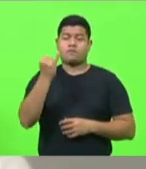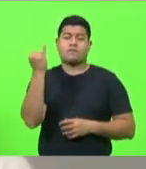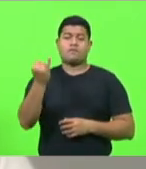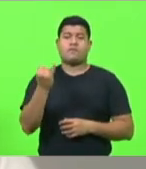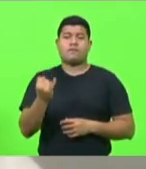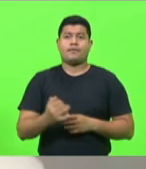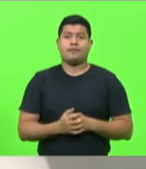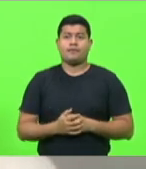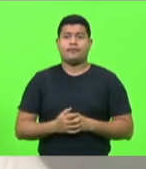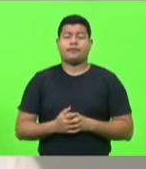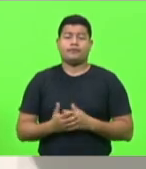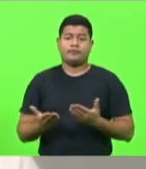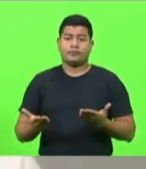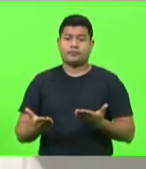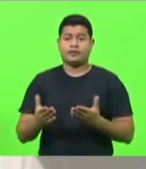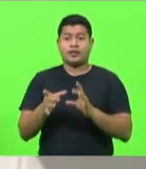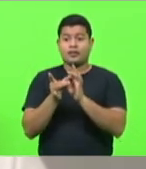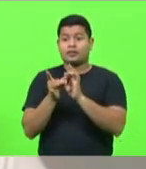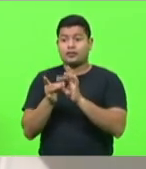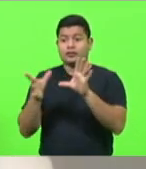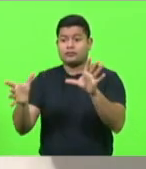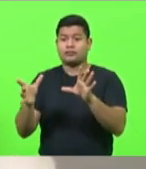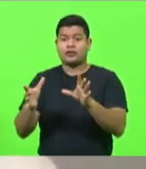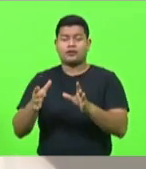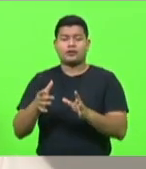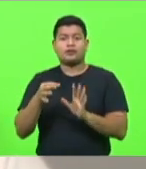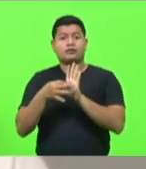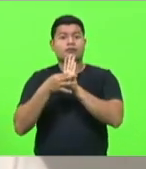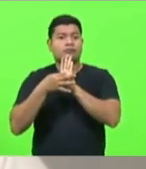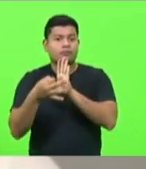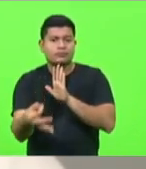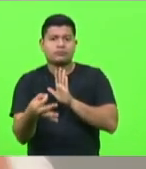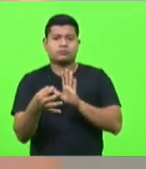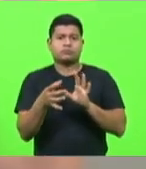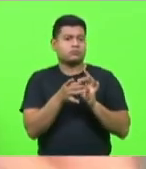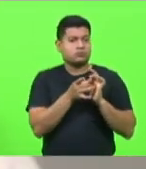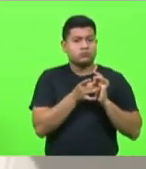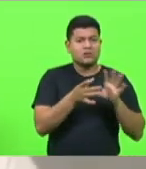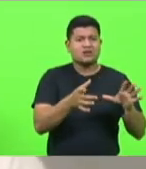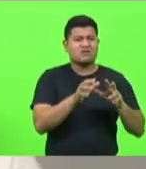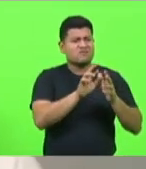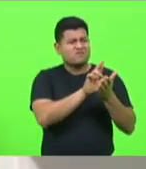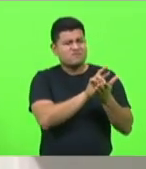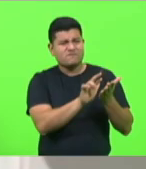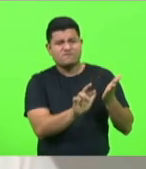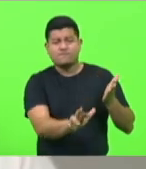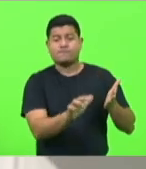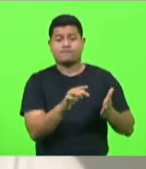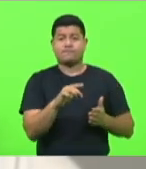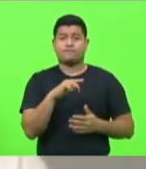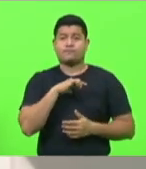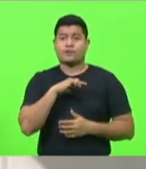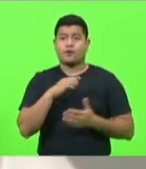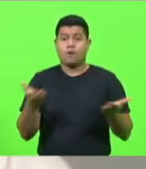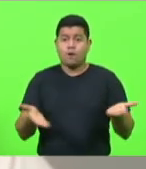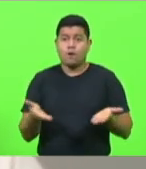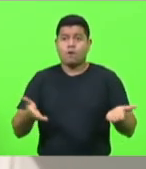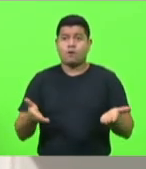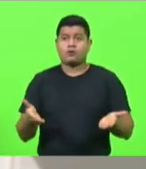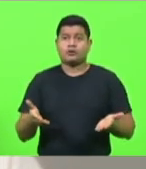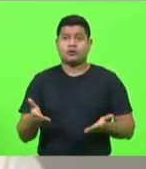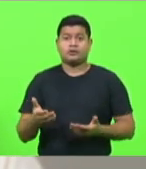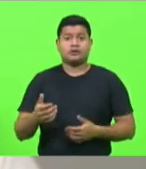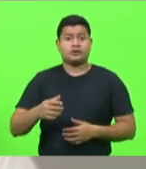Aliás, a liberdade de expressão, a liberdade, diversas liberdades que hoje são caras e